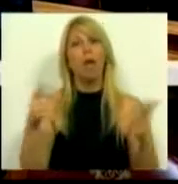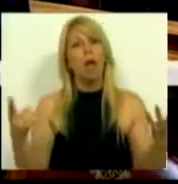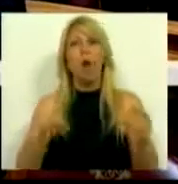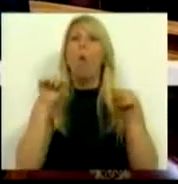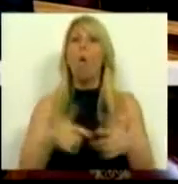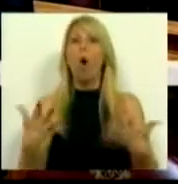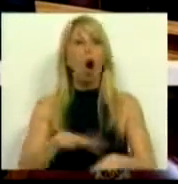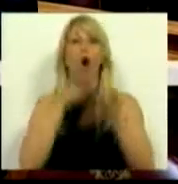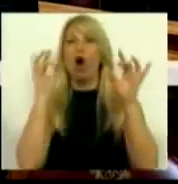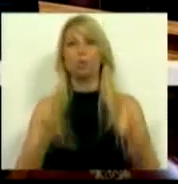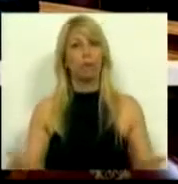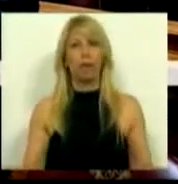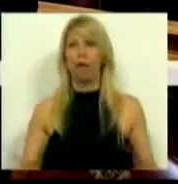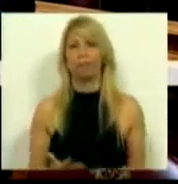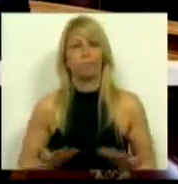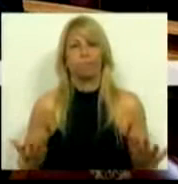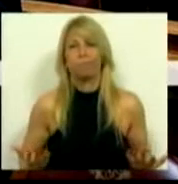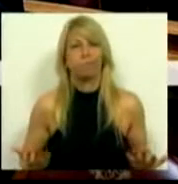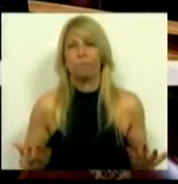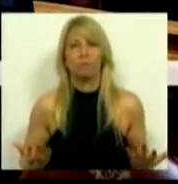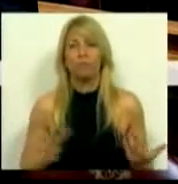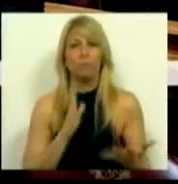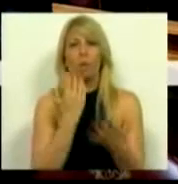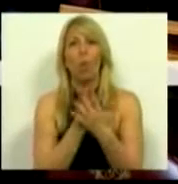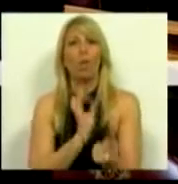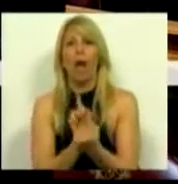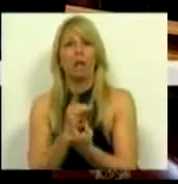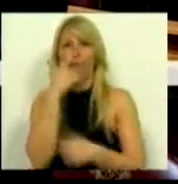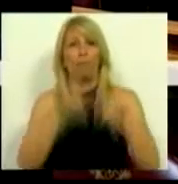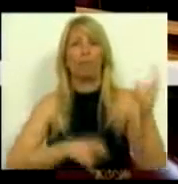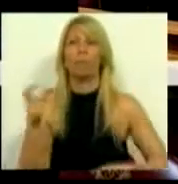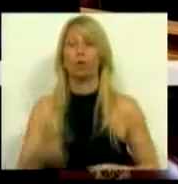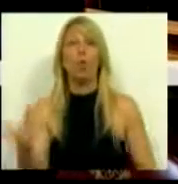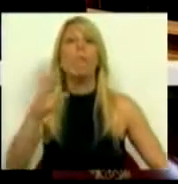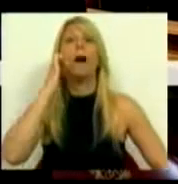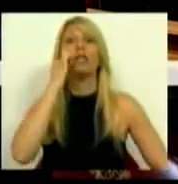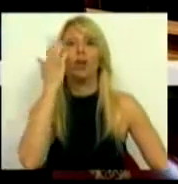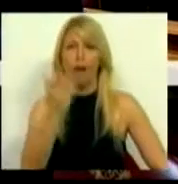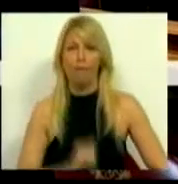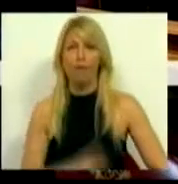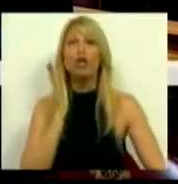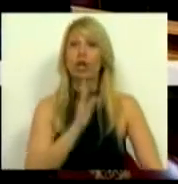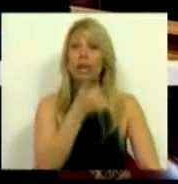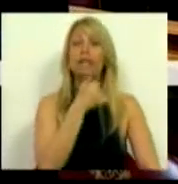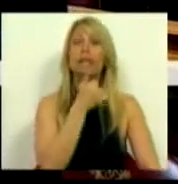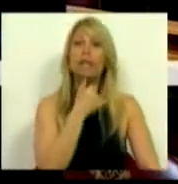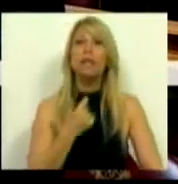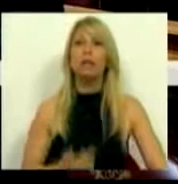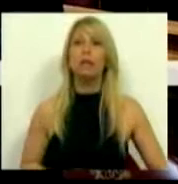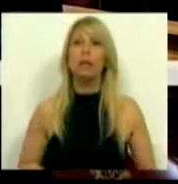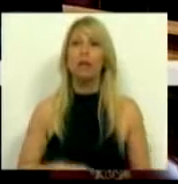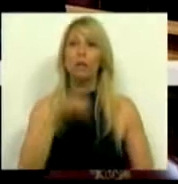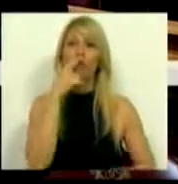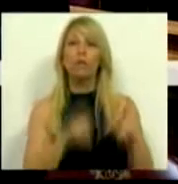hoje praticamente já não servia nenhuma população. E o mais grave que isto é que foi decidido que os